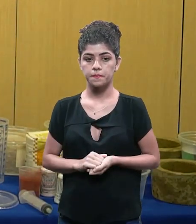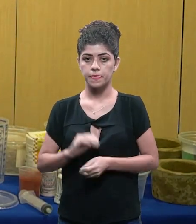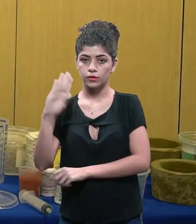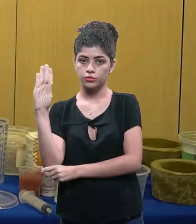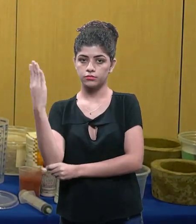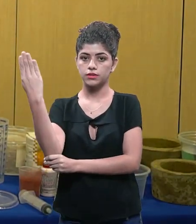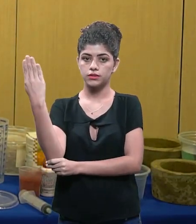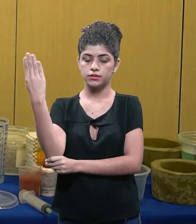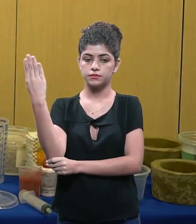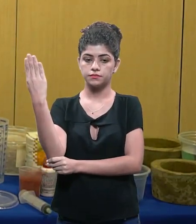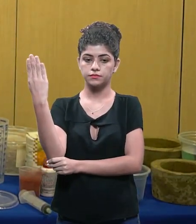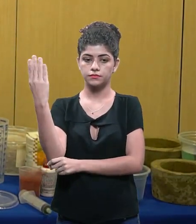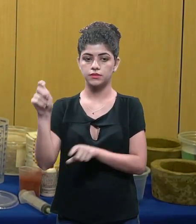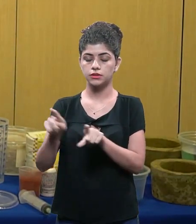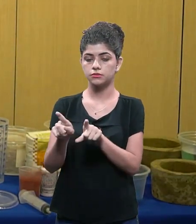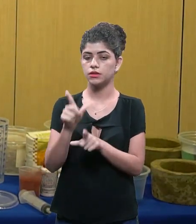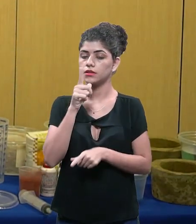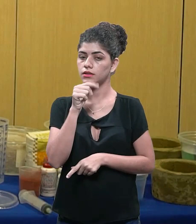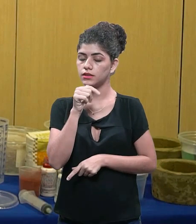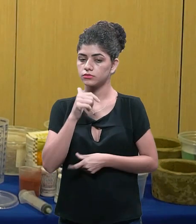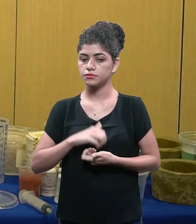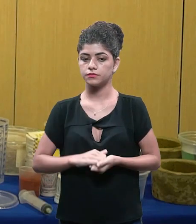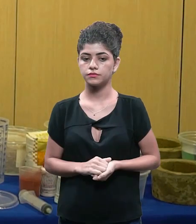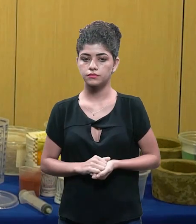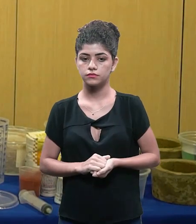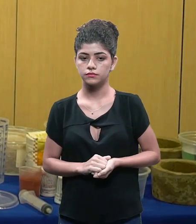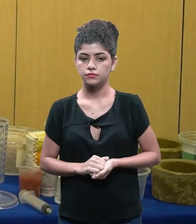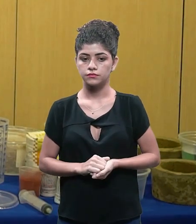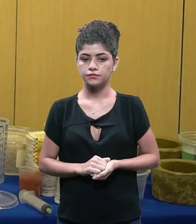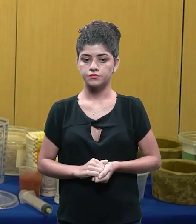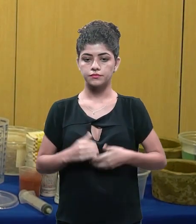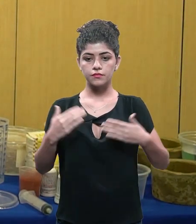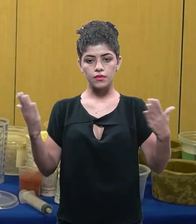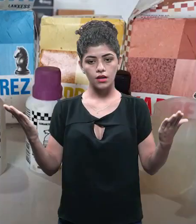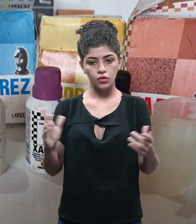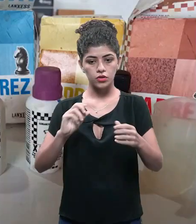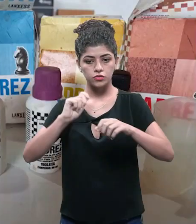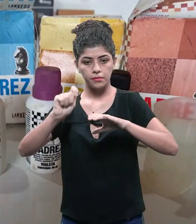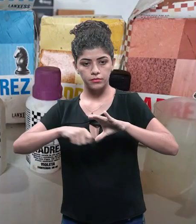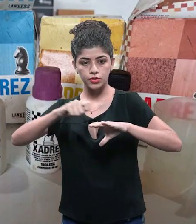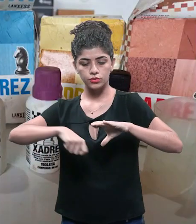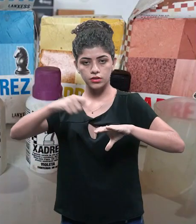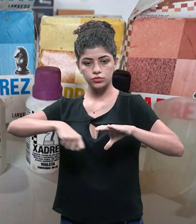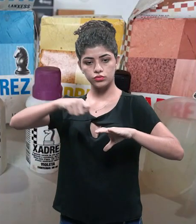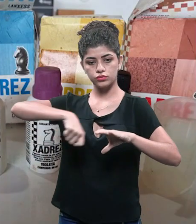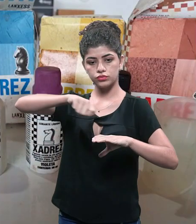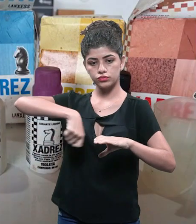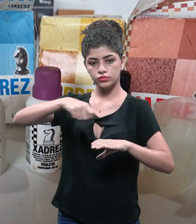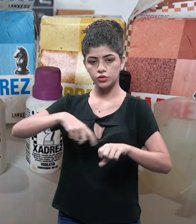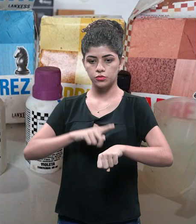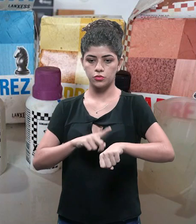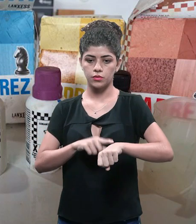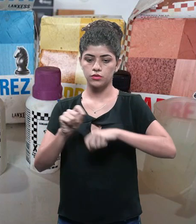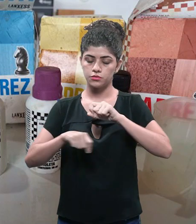uma parte de fibra de madeira com a parte de água aqui para ela ok então agora a gente vai misturar esses